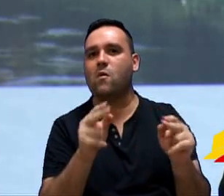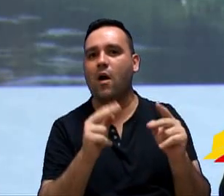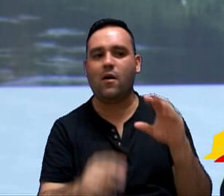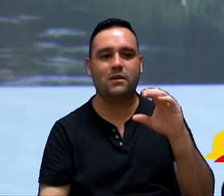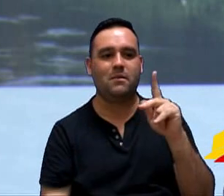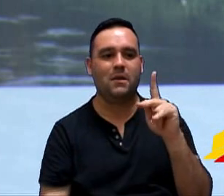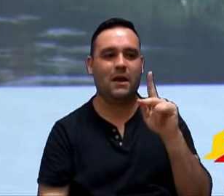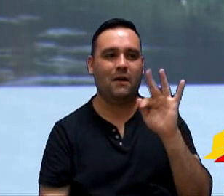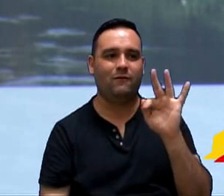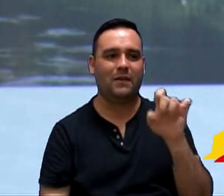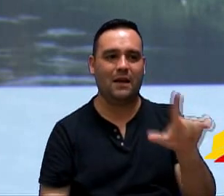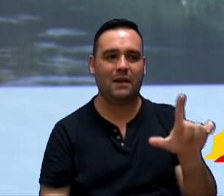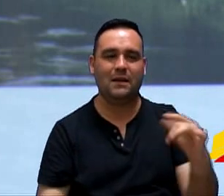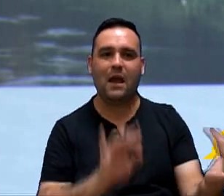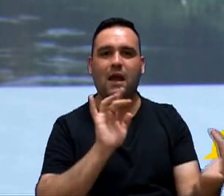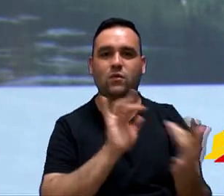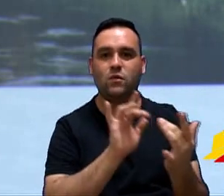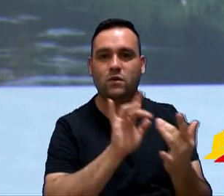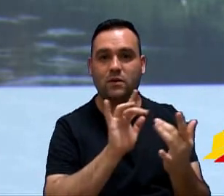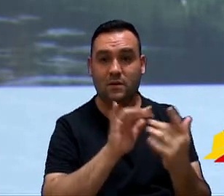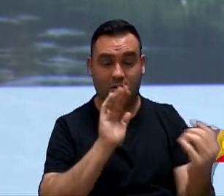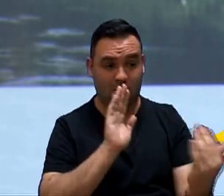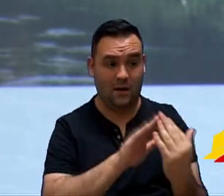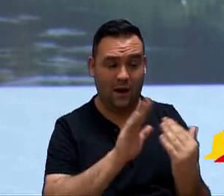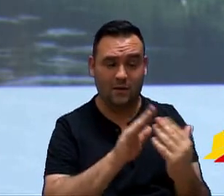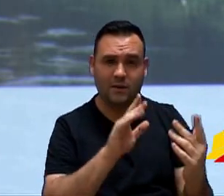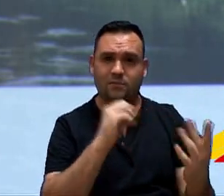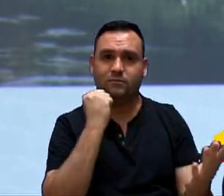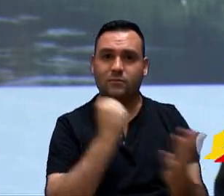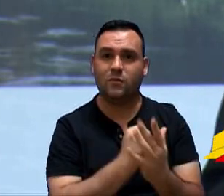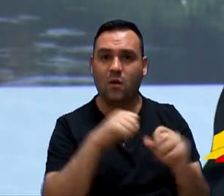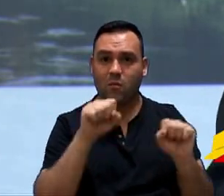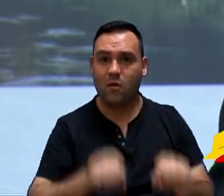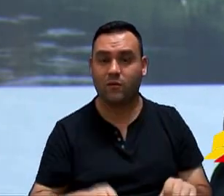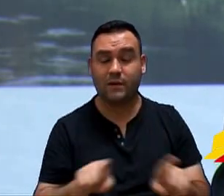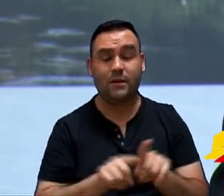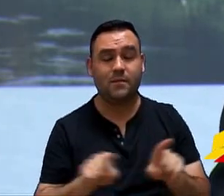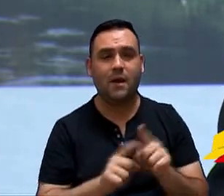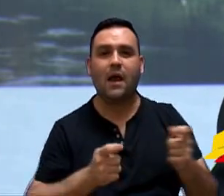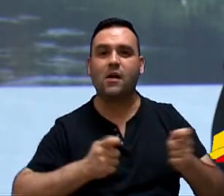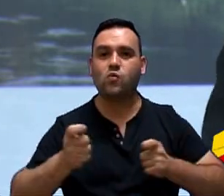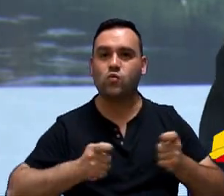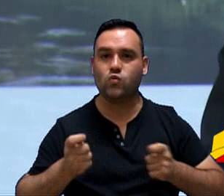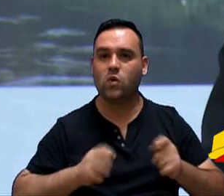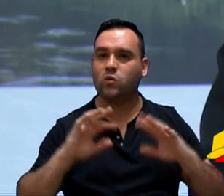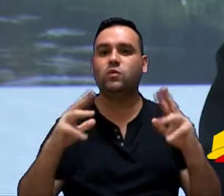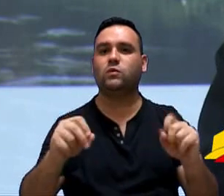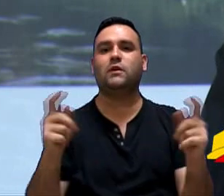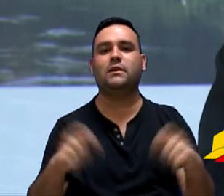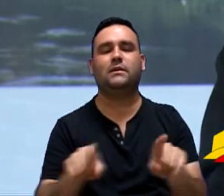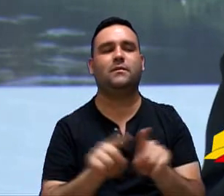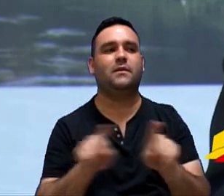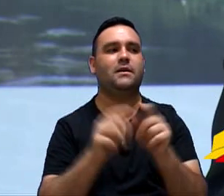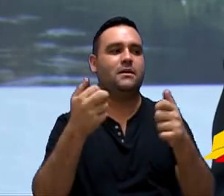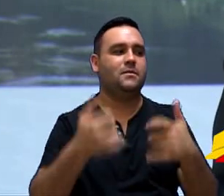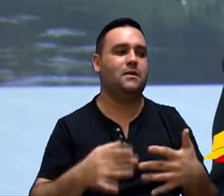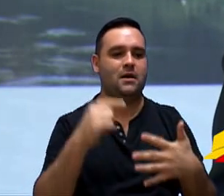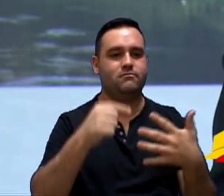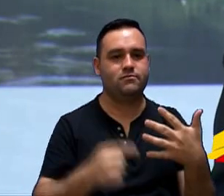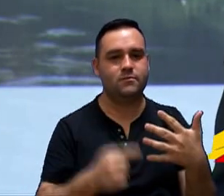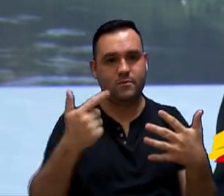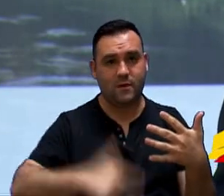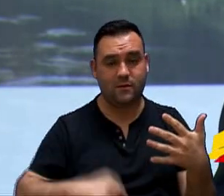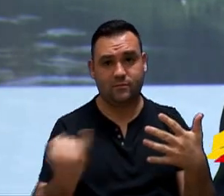é da CPFL, que é a ligação de energia elétrica, e vai ter um controle melhor por parte de todos. Eu queria apenas colocar algumas coisas,